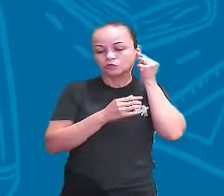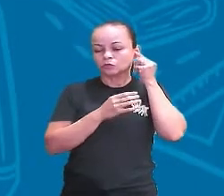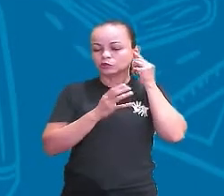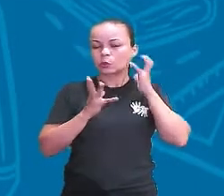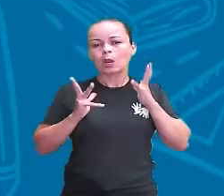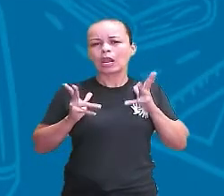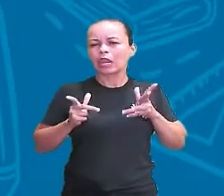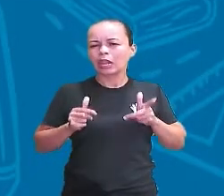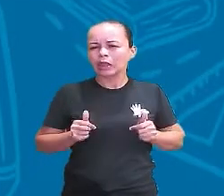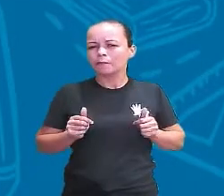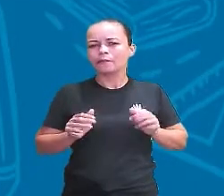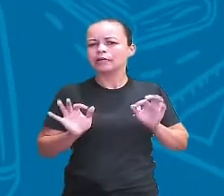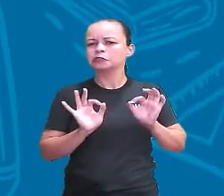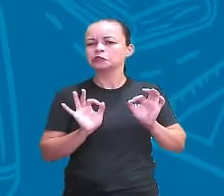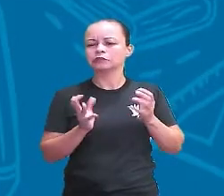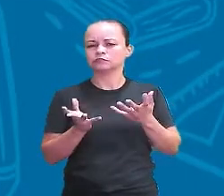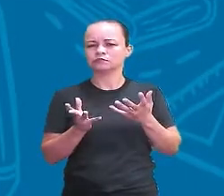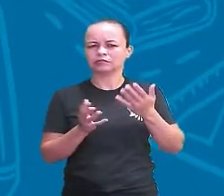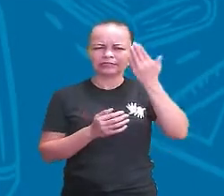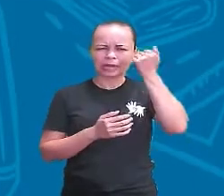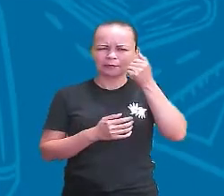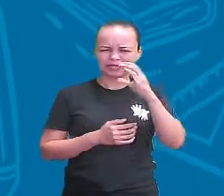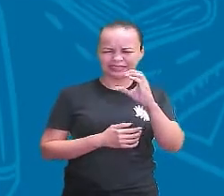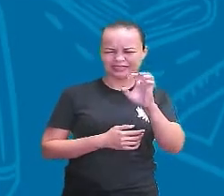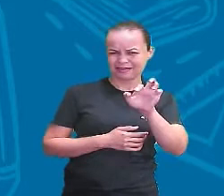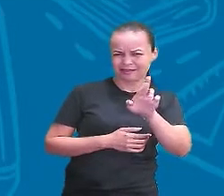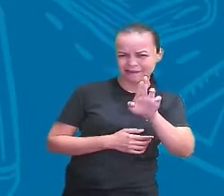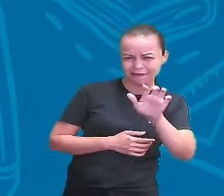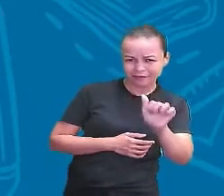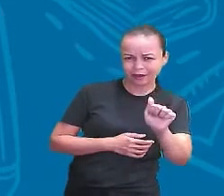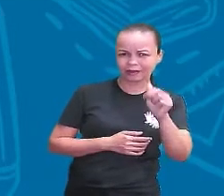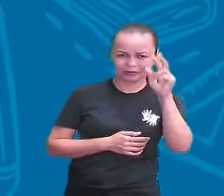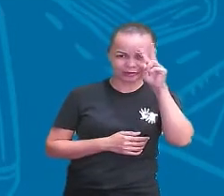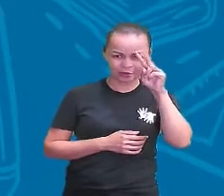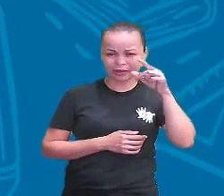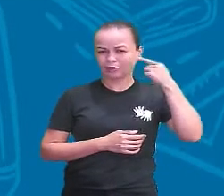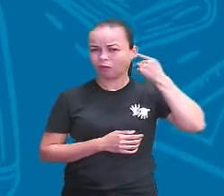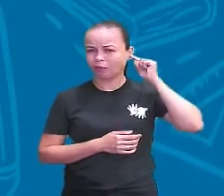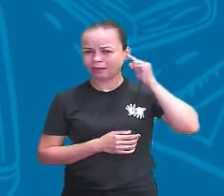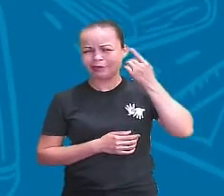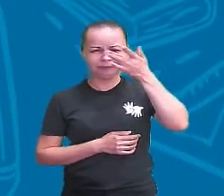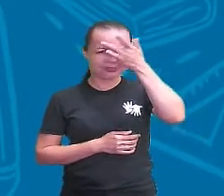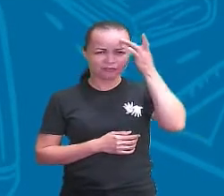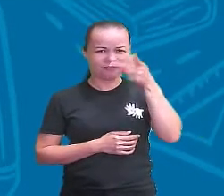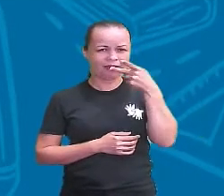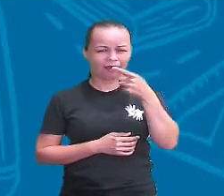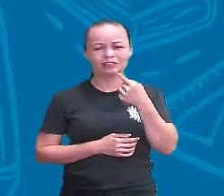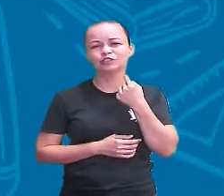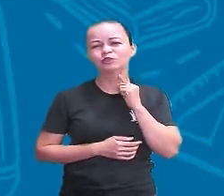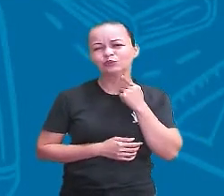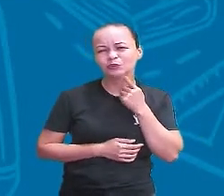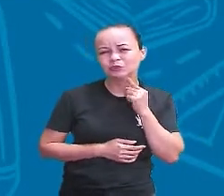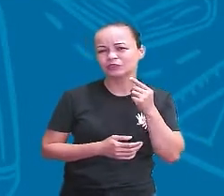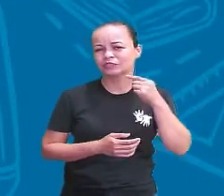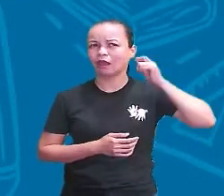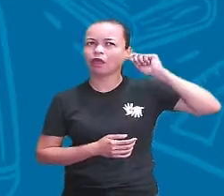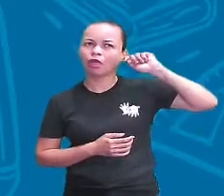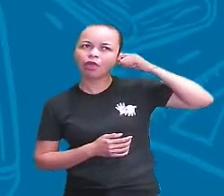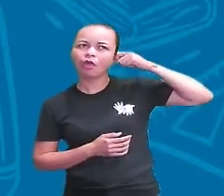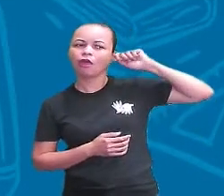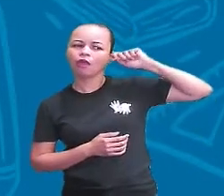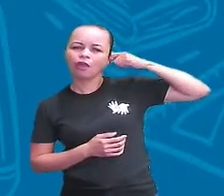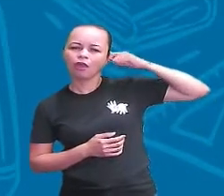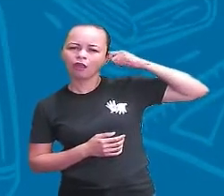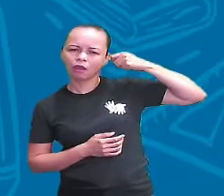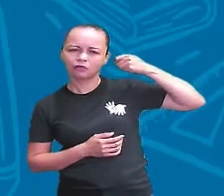Sabe aquela cera, que a gente fala cera, né? Que tá dentro do ouvido, que ela, às vezes, a gente limpa, às vezes a gente